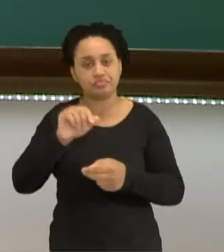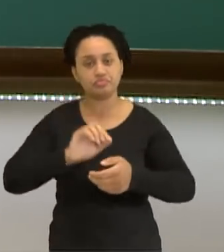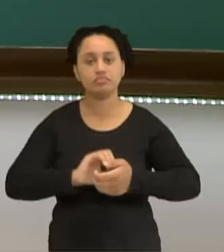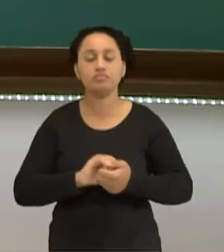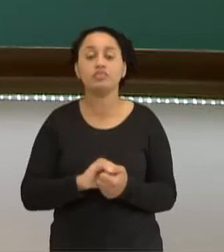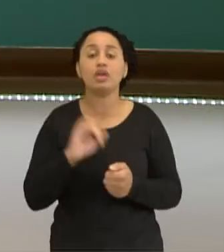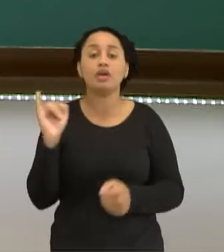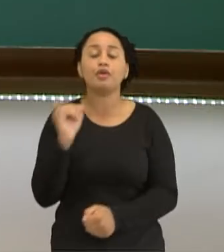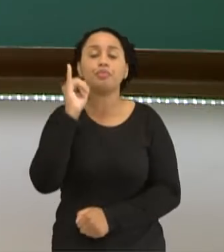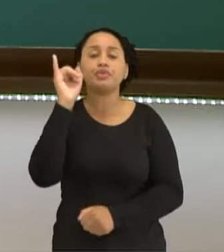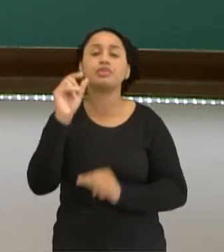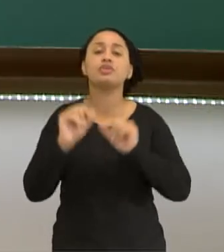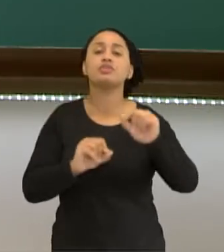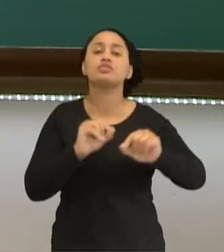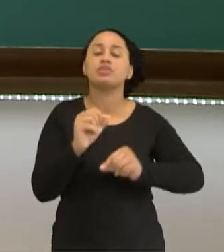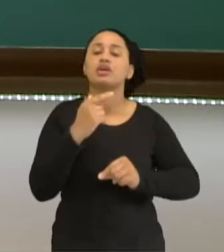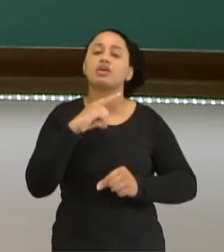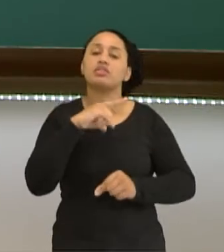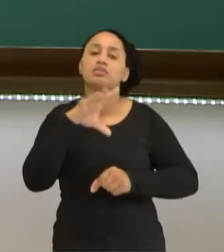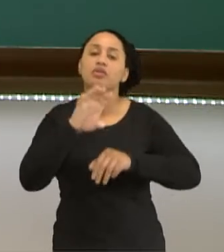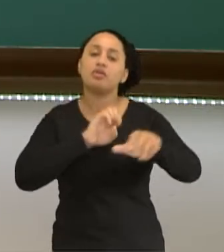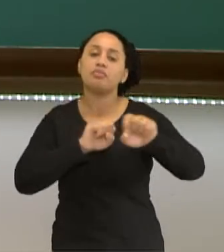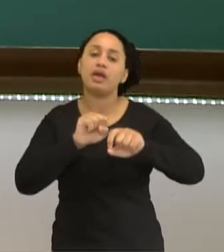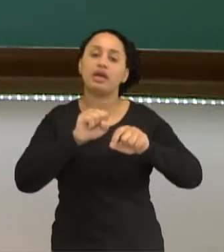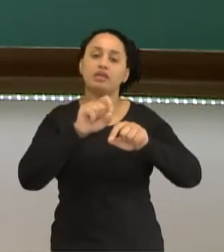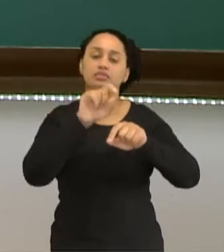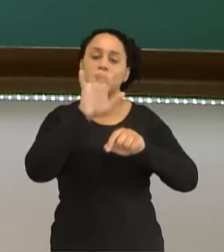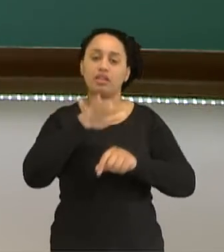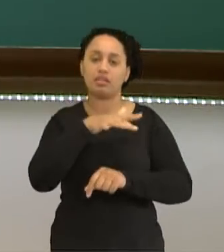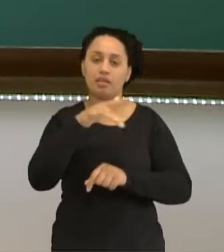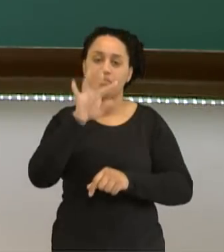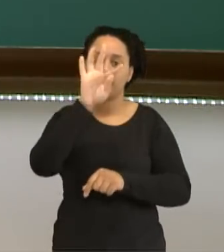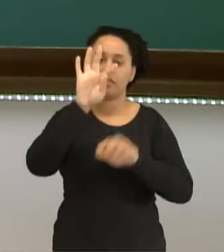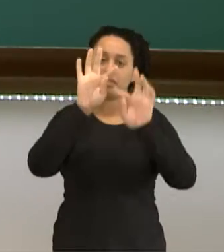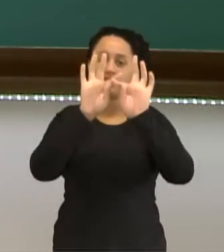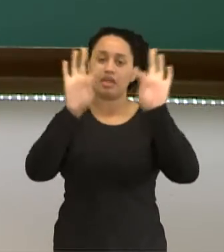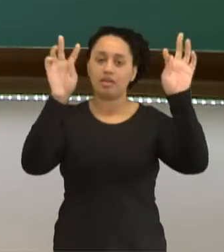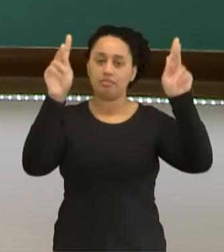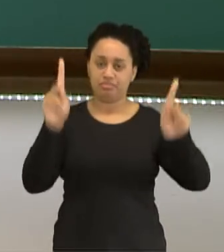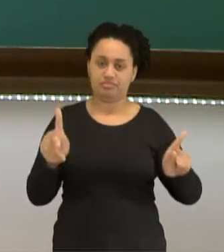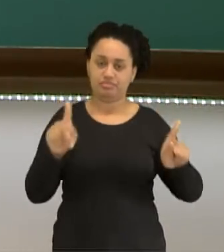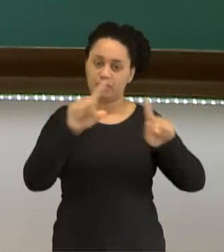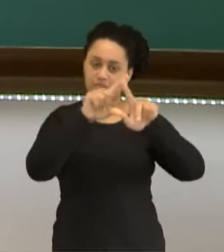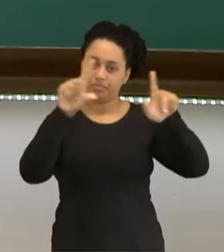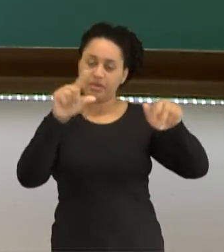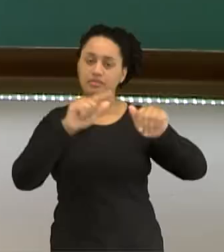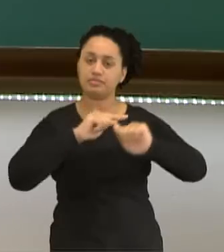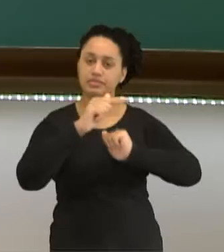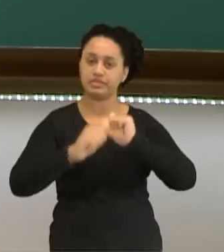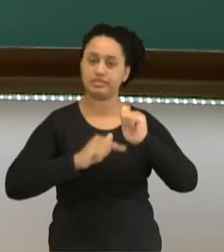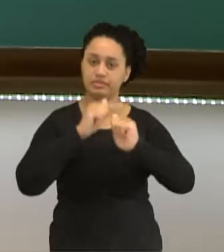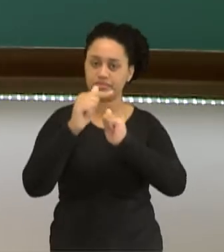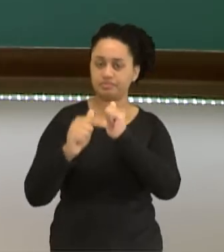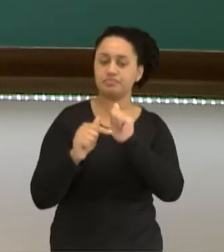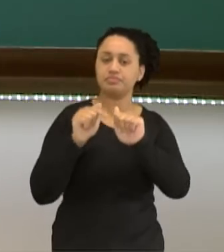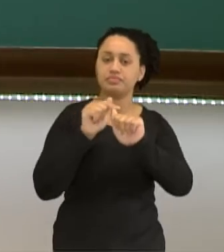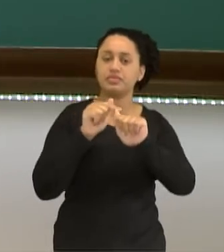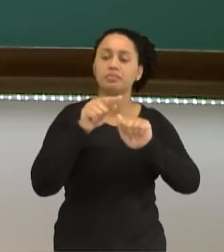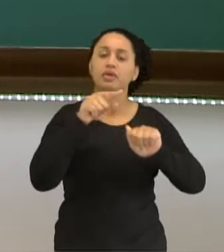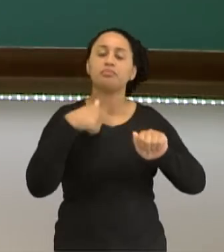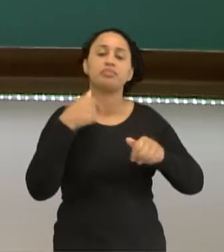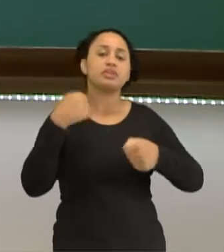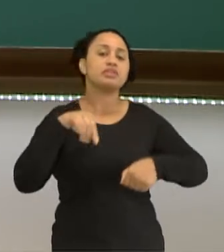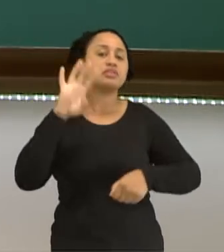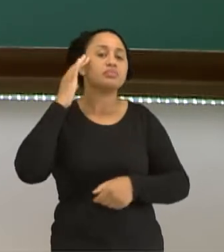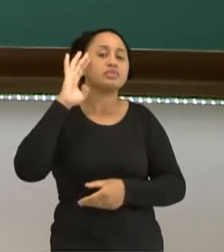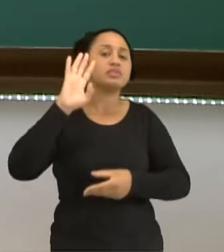que quando vocês pegam lá os elementos da tabela periódica, representando os átomos, nós precisamos entender que